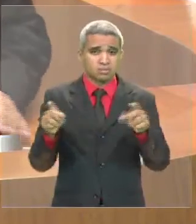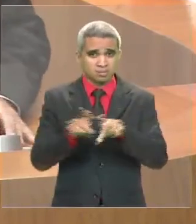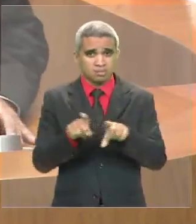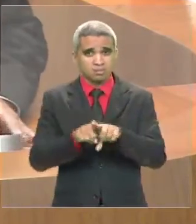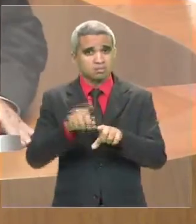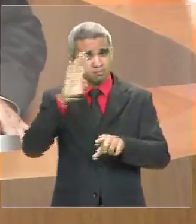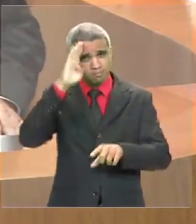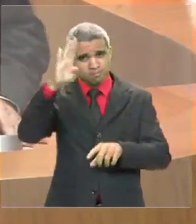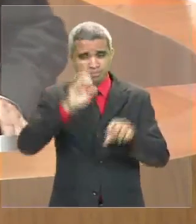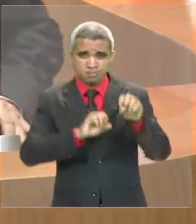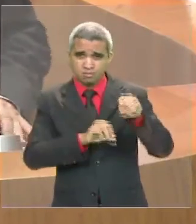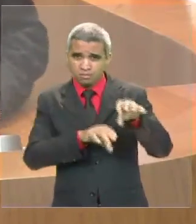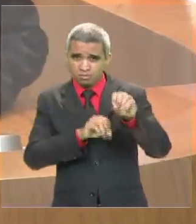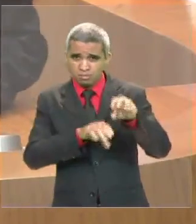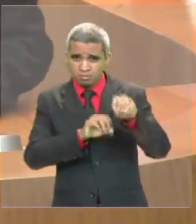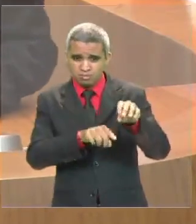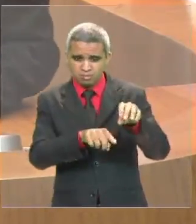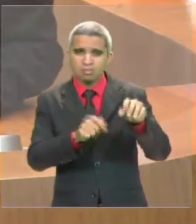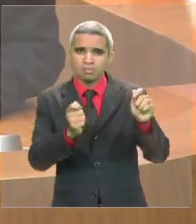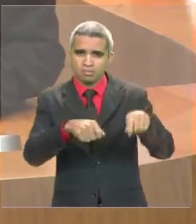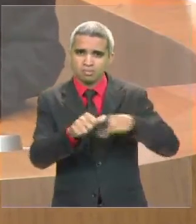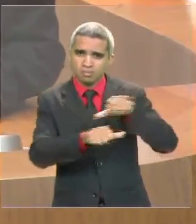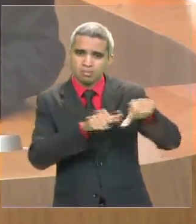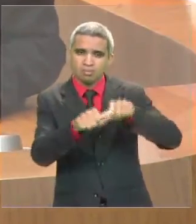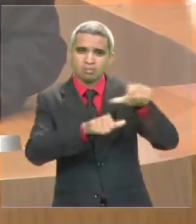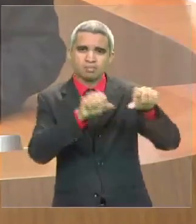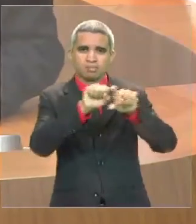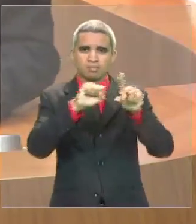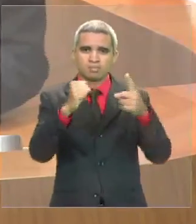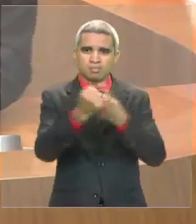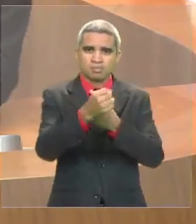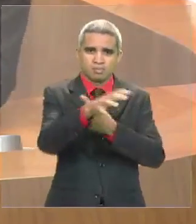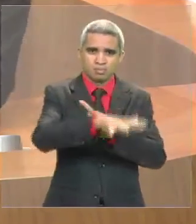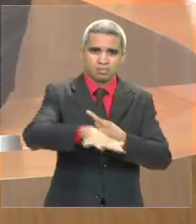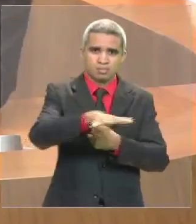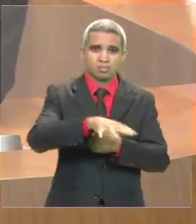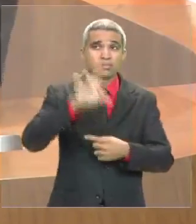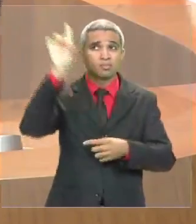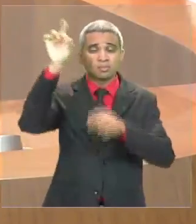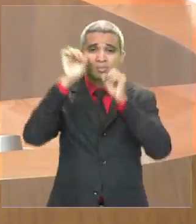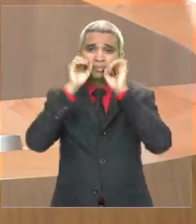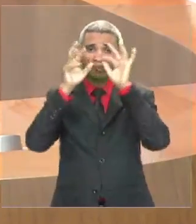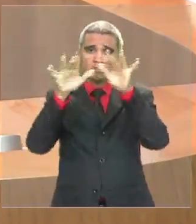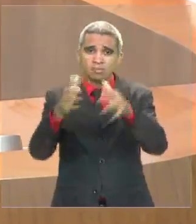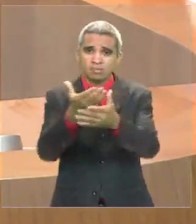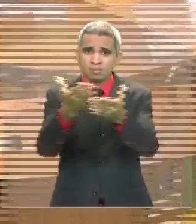podemos transformar a sociedade que está aí. Mais uma vez, que Deus abençoe a todos. Obrigado pela atenção. É isso aí, perfeito. Obrigado.